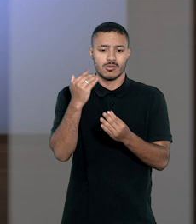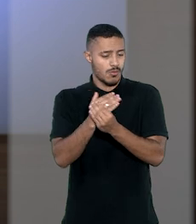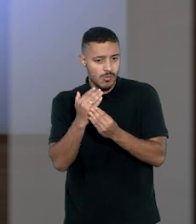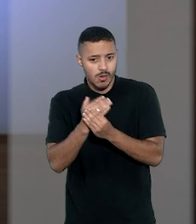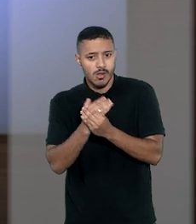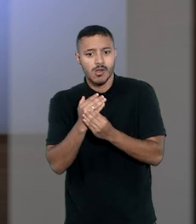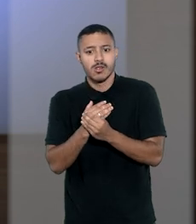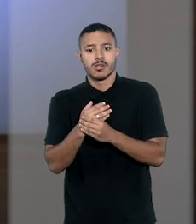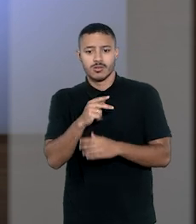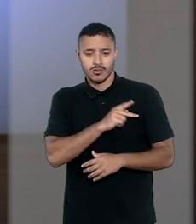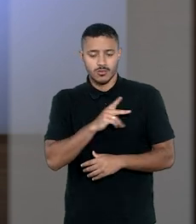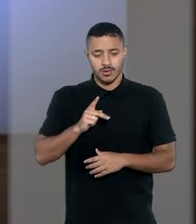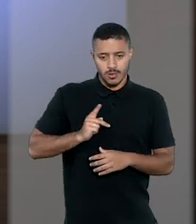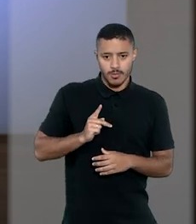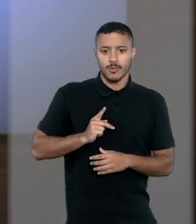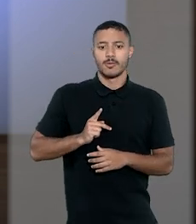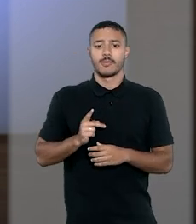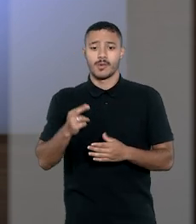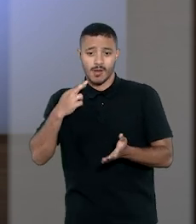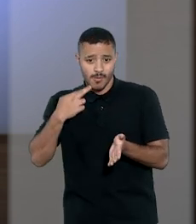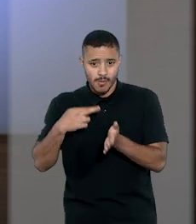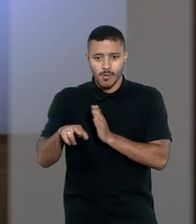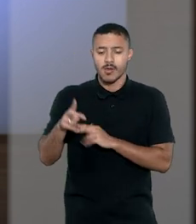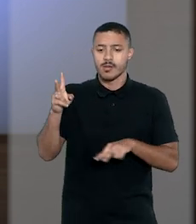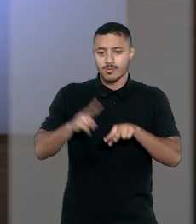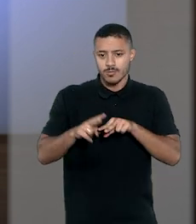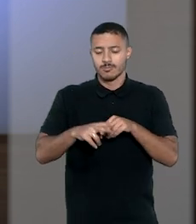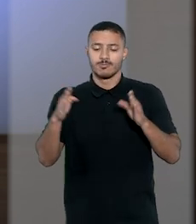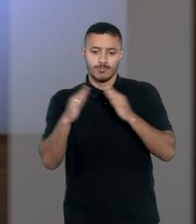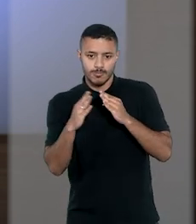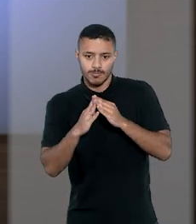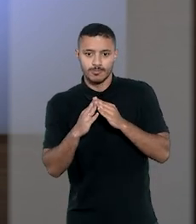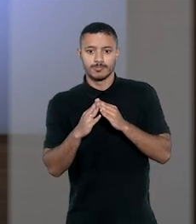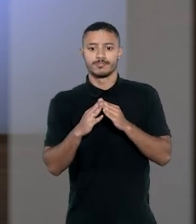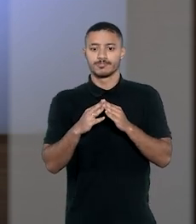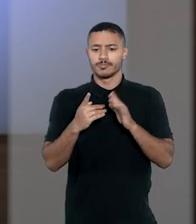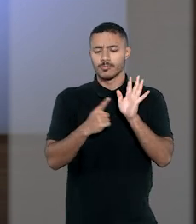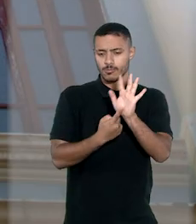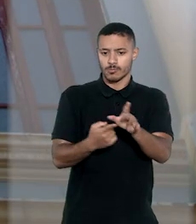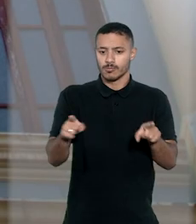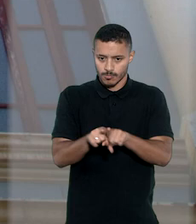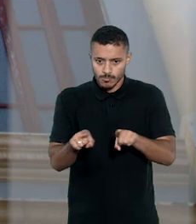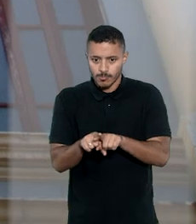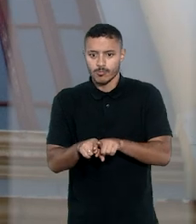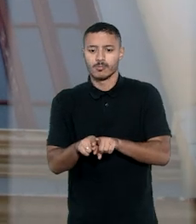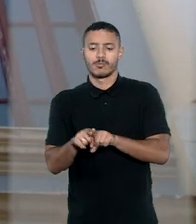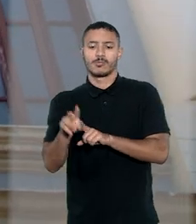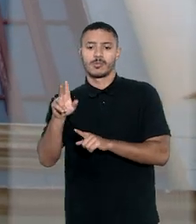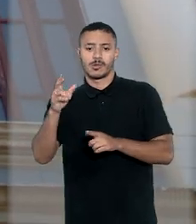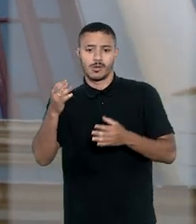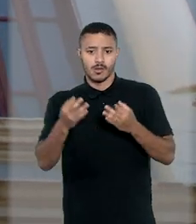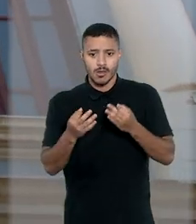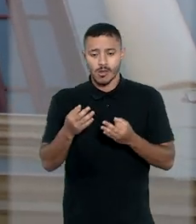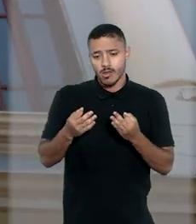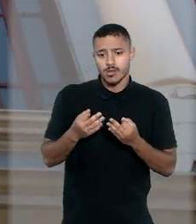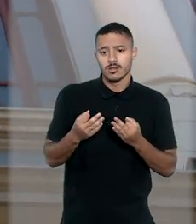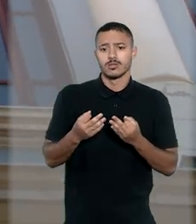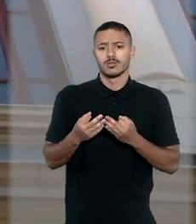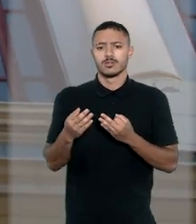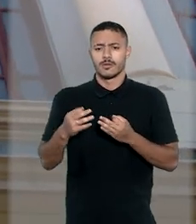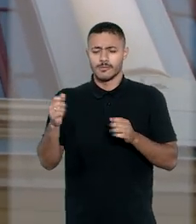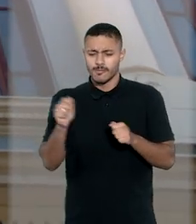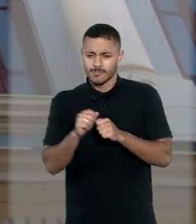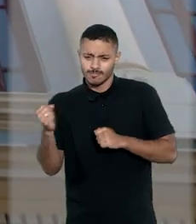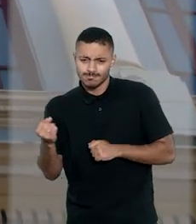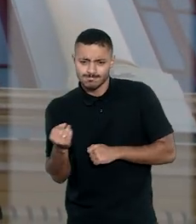provimento ao recurso especial do Ministério Público para revogar a prisão domiciliar. Foi determinado ainda que a vara de execuções